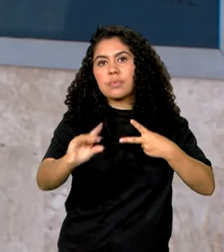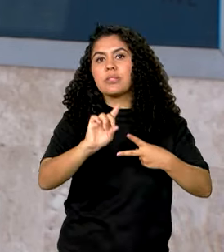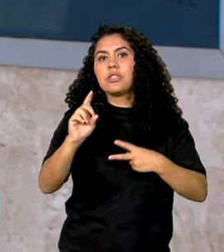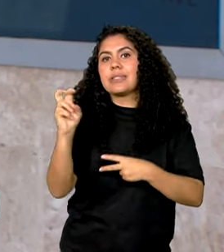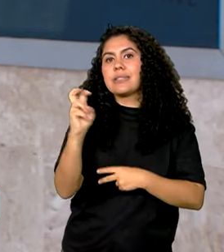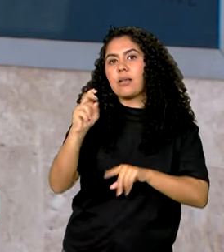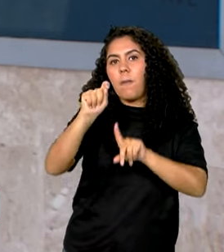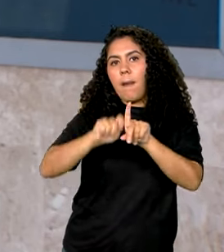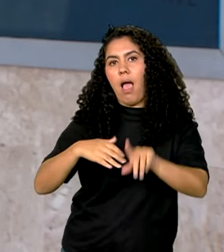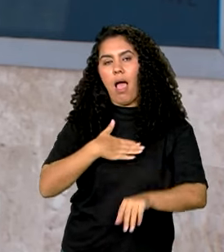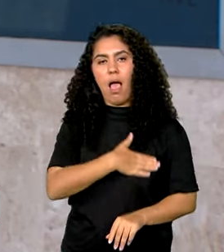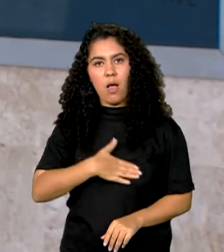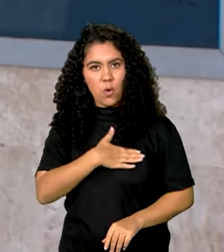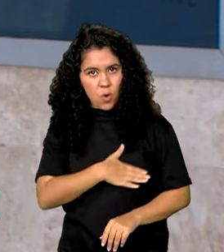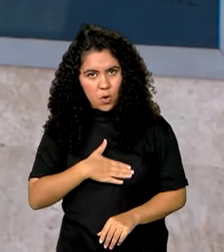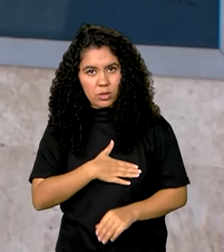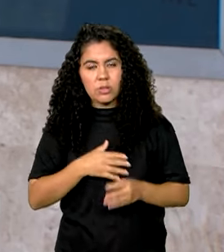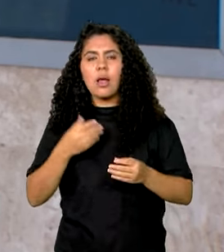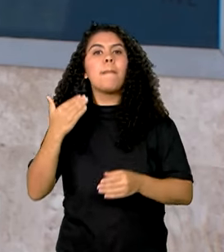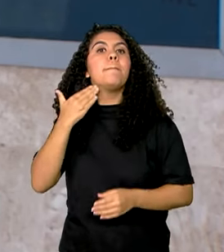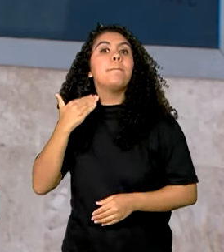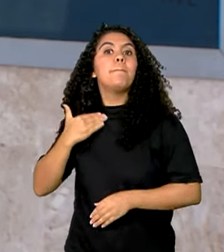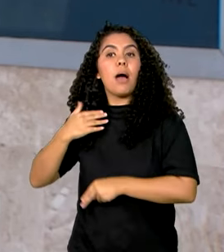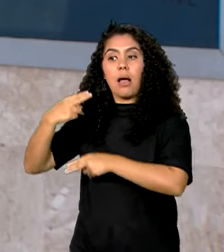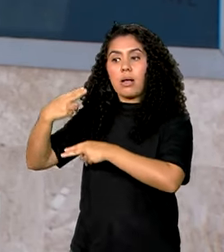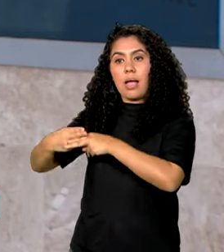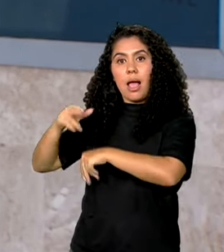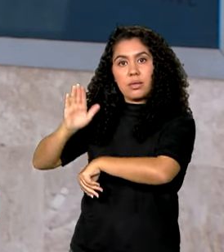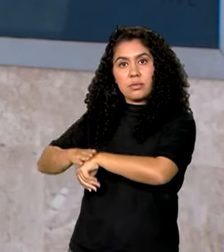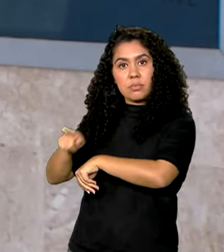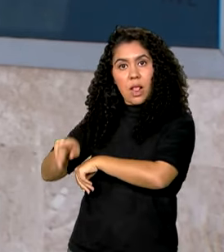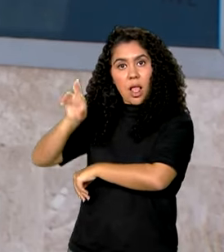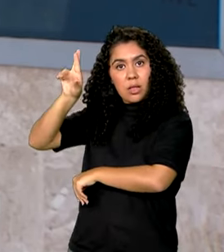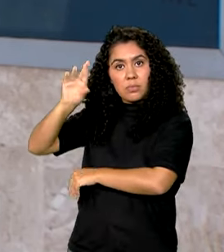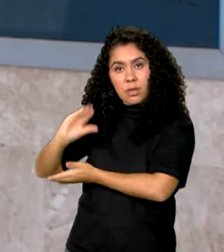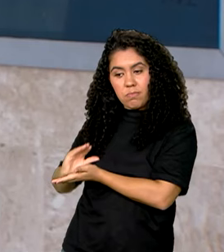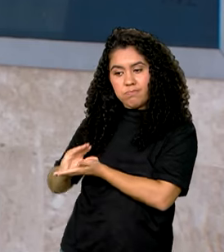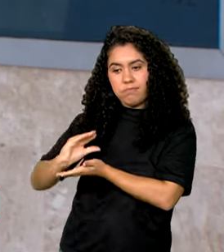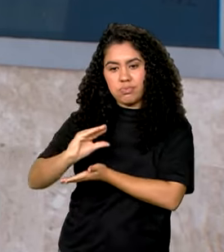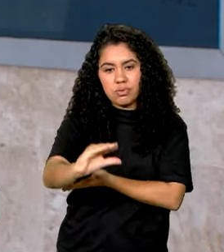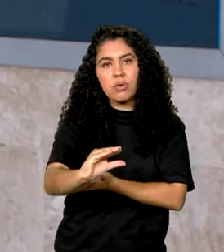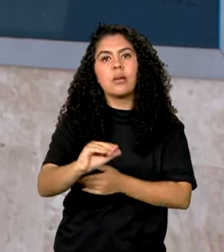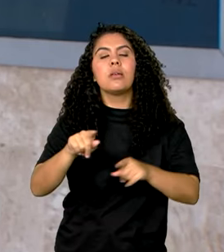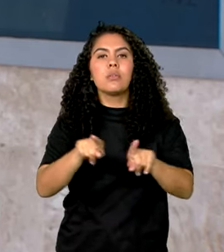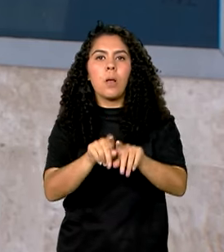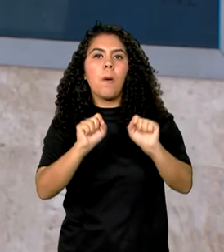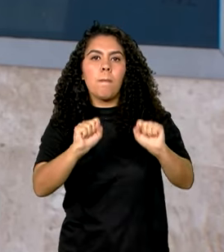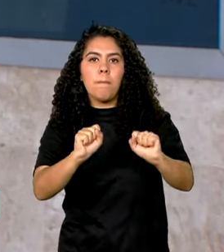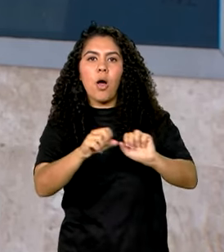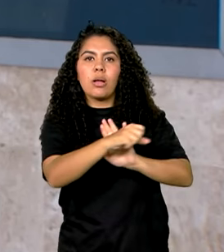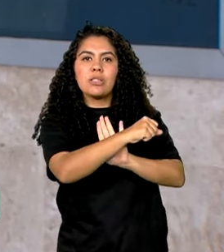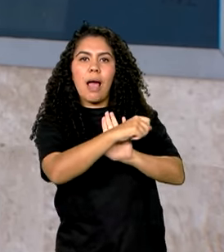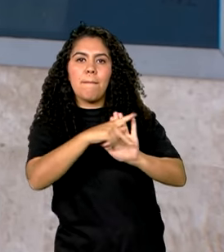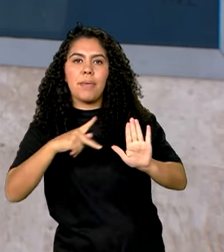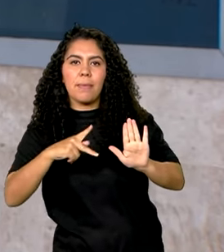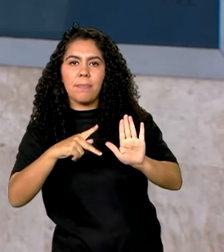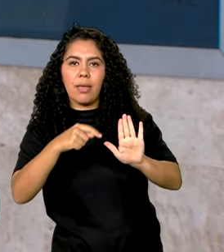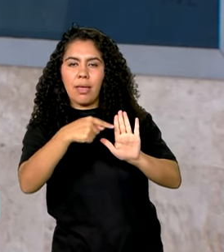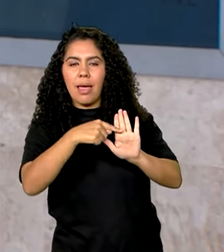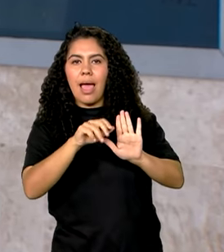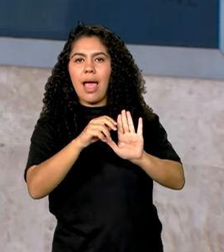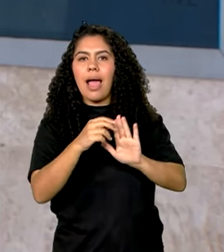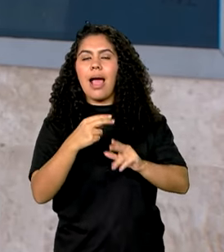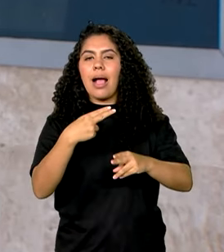agosto. O pagamento será feito pela Caixa Econômica Federal e o dinheiro poderá ser movimentado pelo aplicativo Caixa Tem.